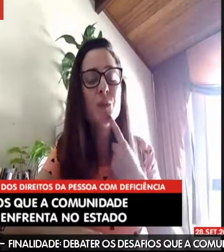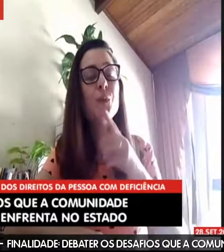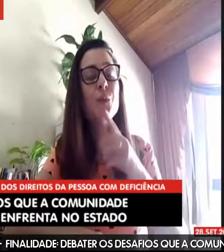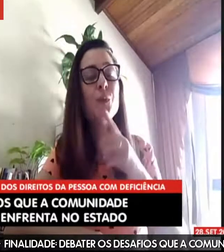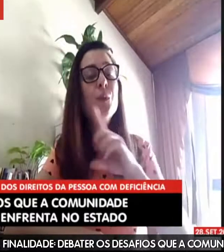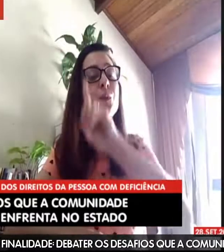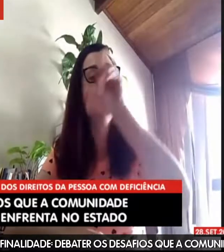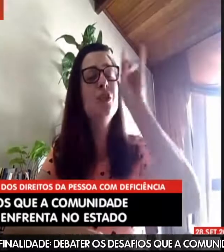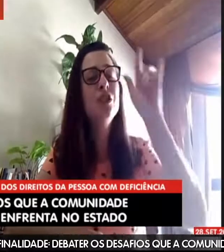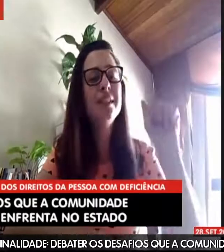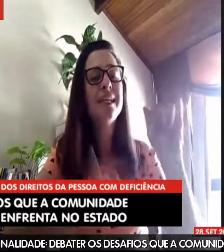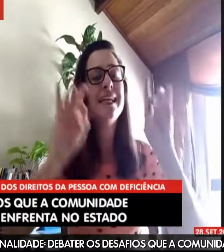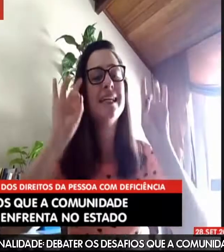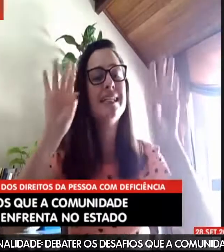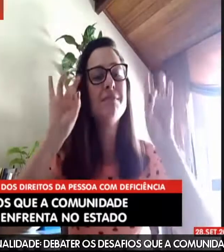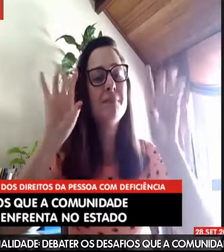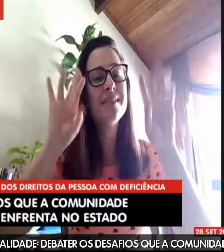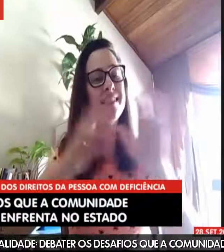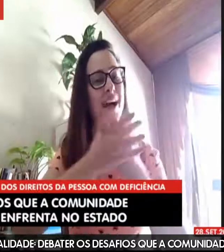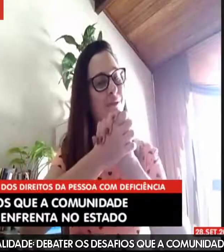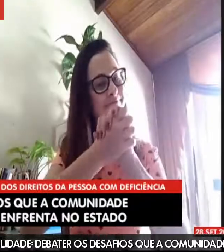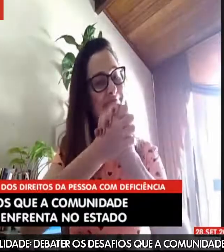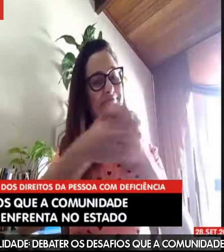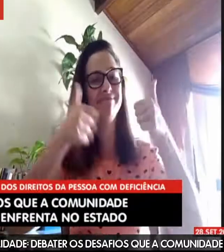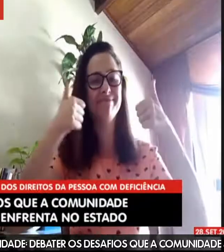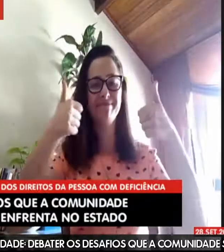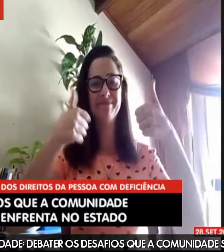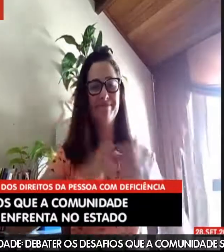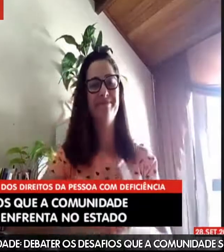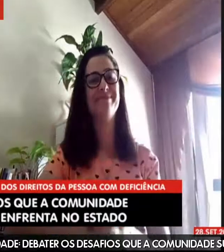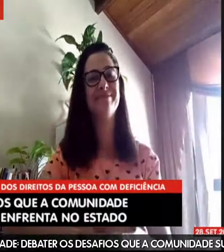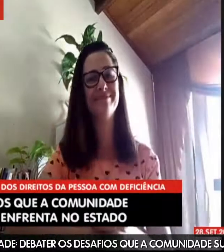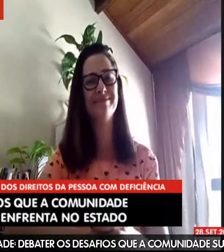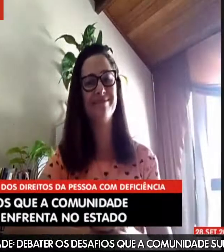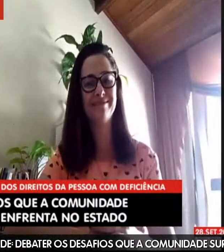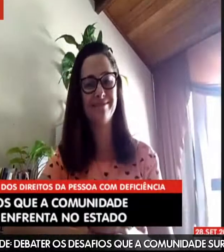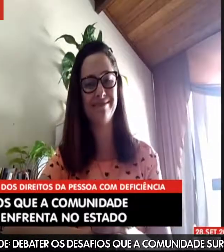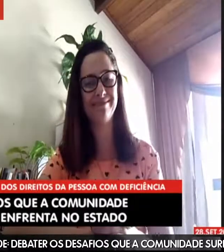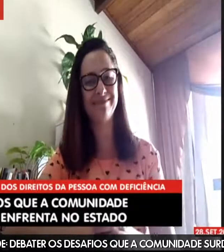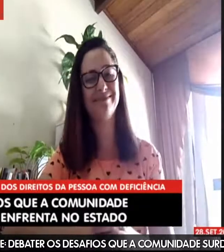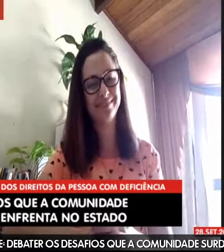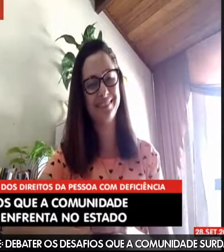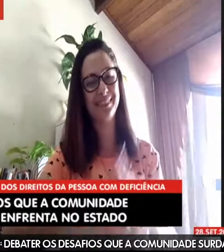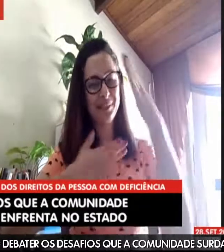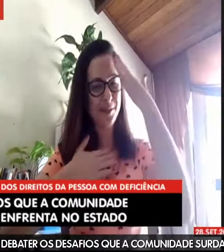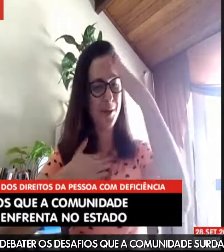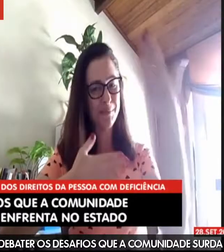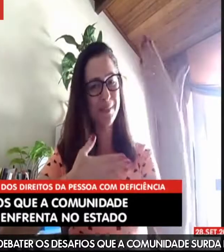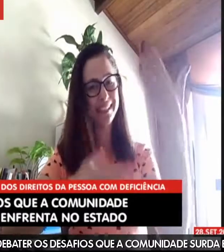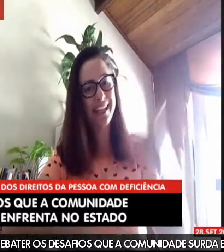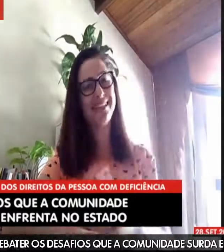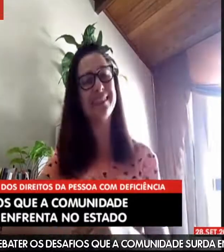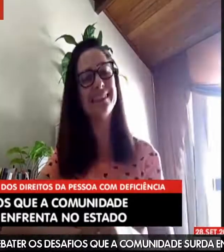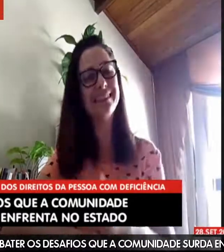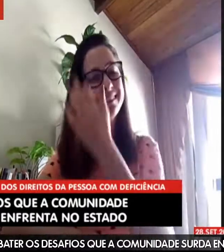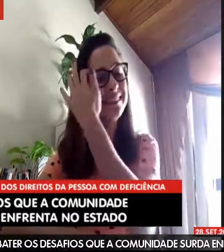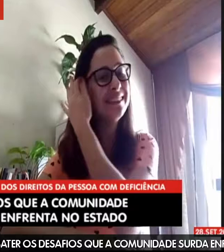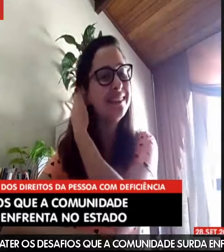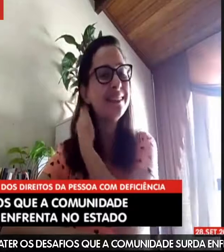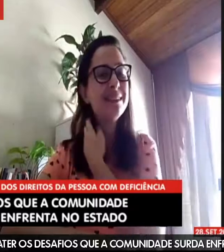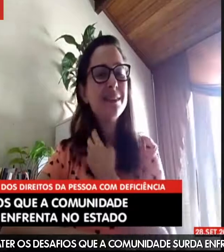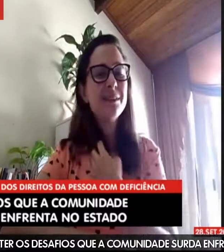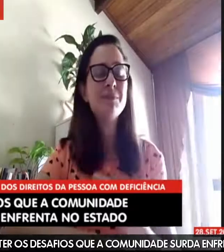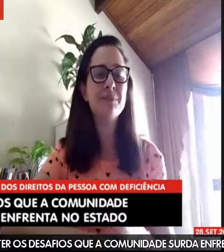parabéns a vocês surdos pelo dia especial, dia do surdo. Parabéns, muito obrigada. Obrigada.